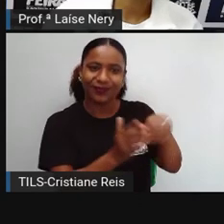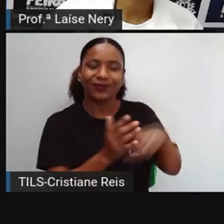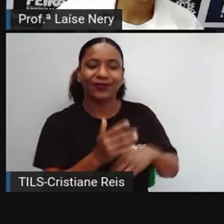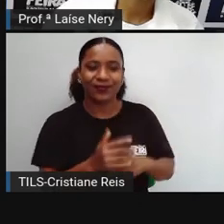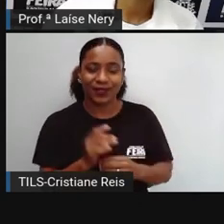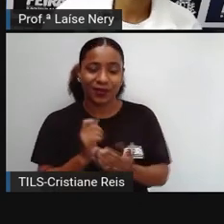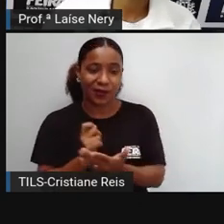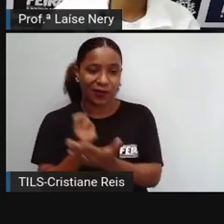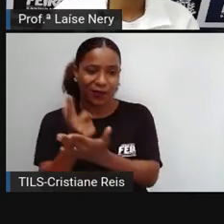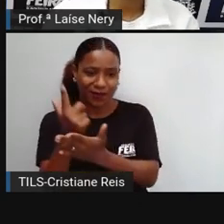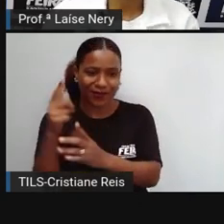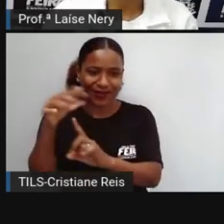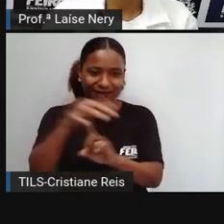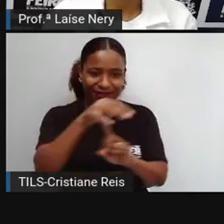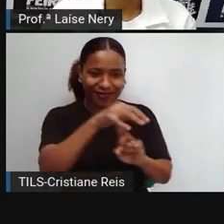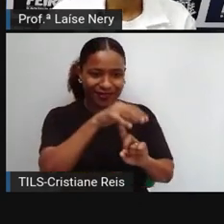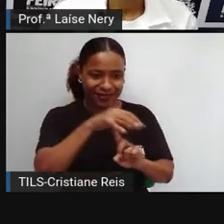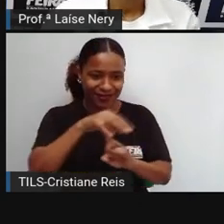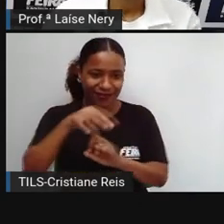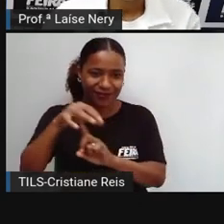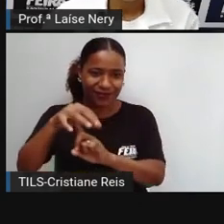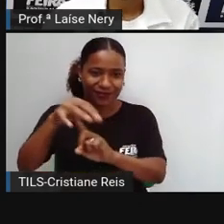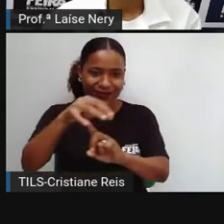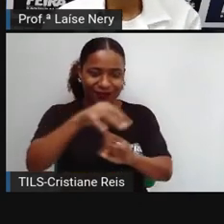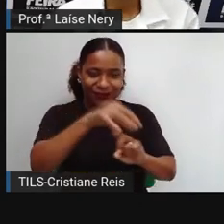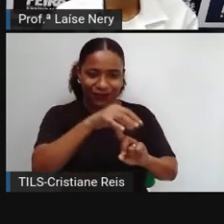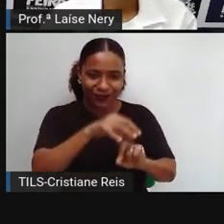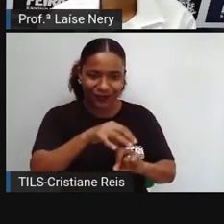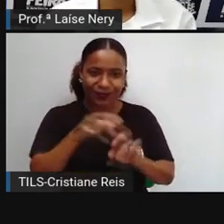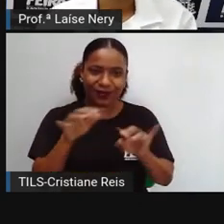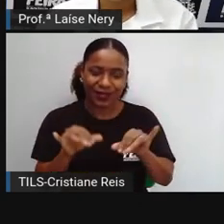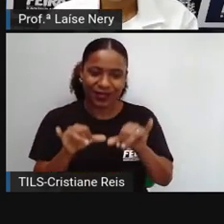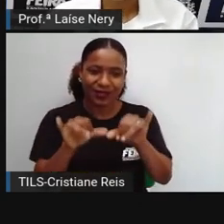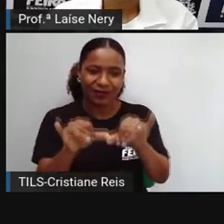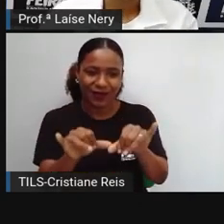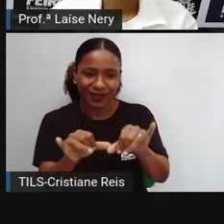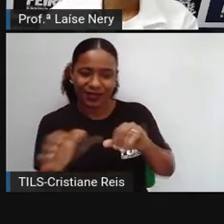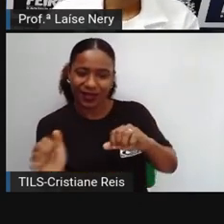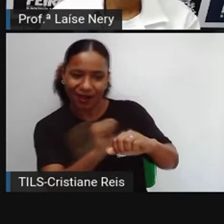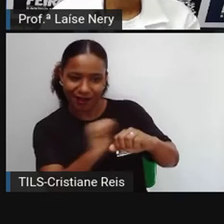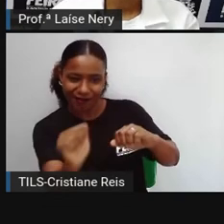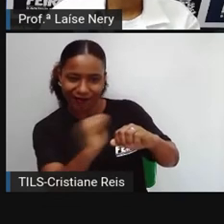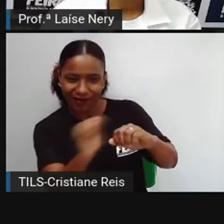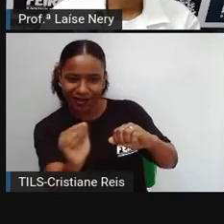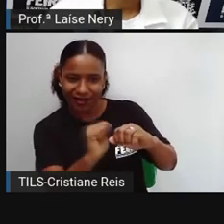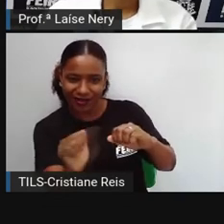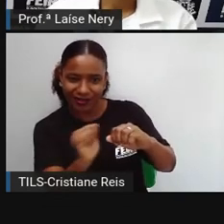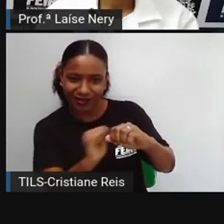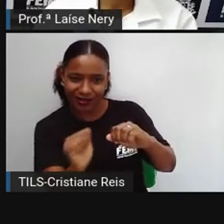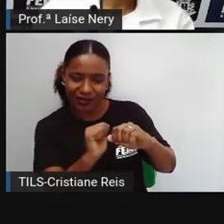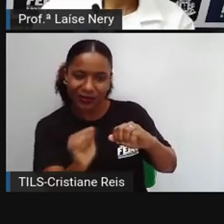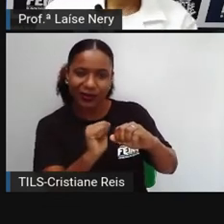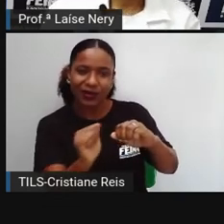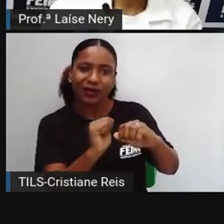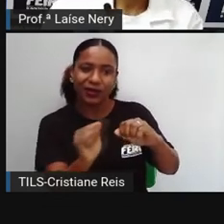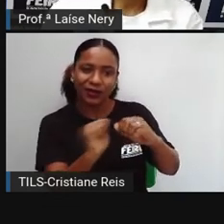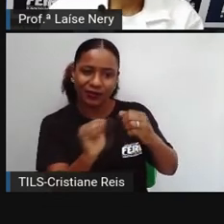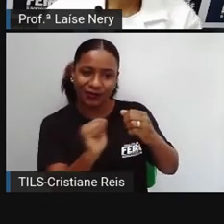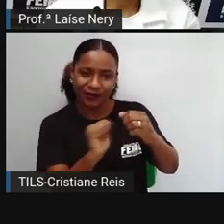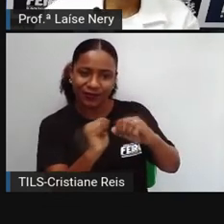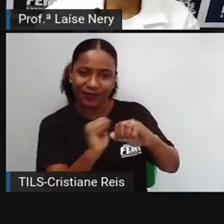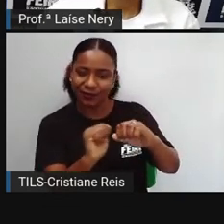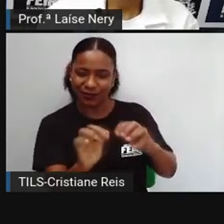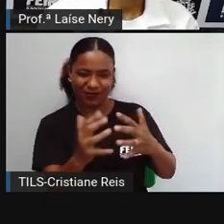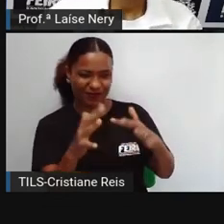compra na feira, né? Porque às vezes o do mercado ainda passa por uma lavagem, às vezes colocam algum produto para ele ficar assim